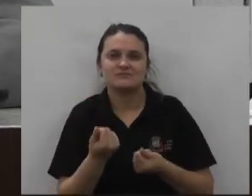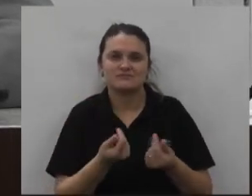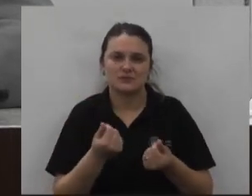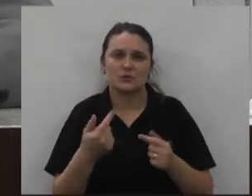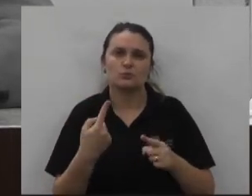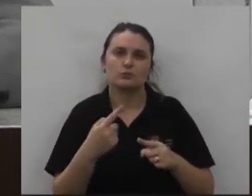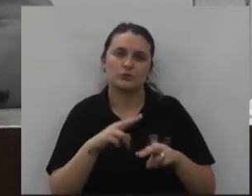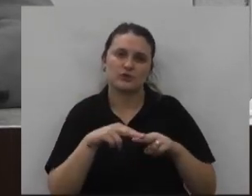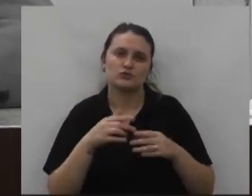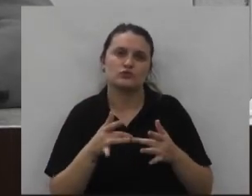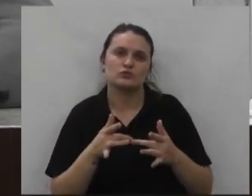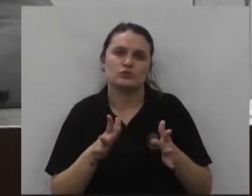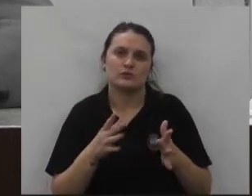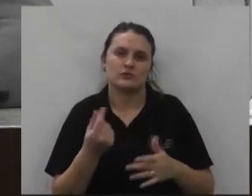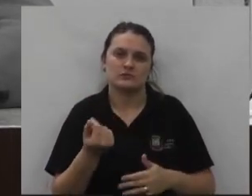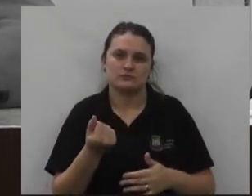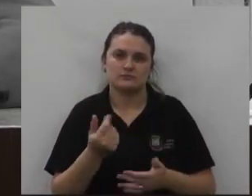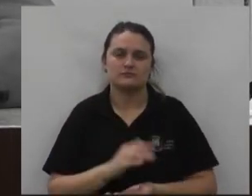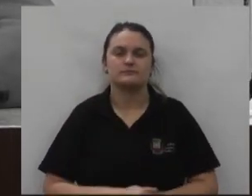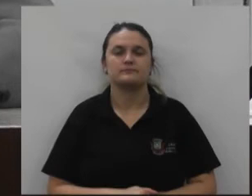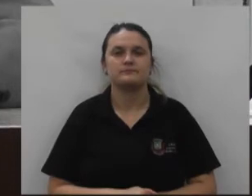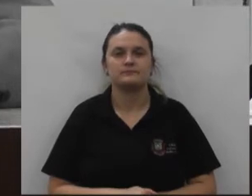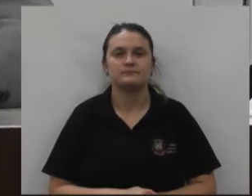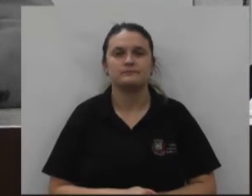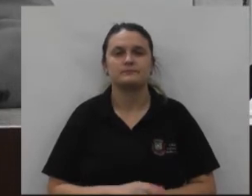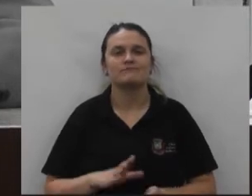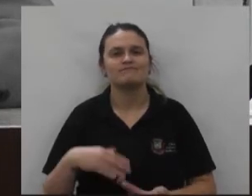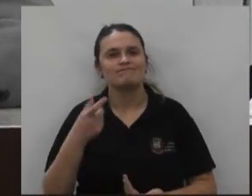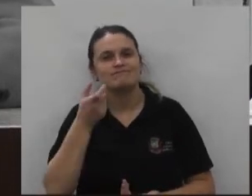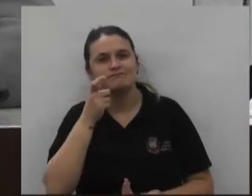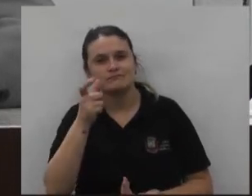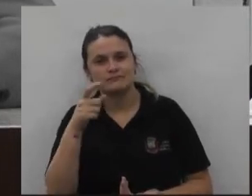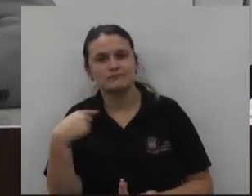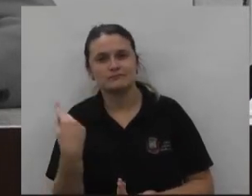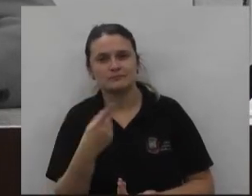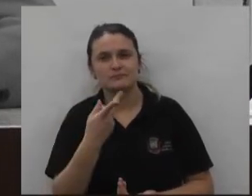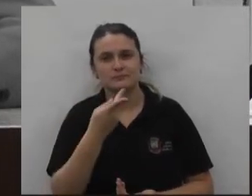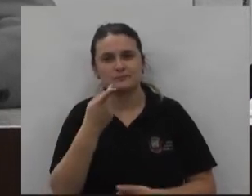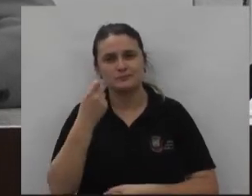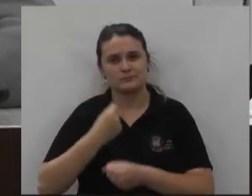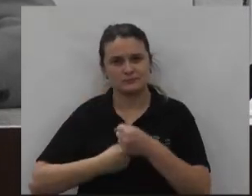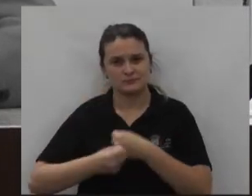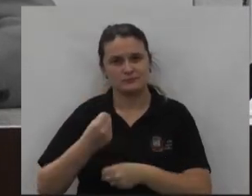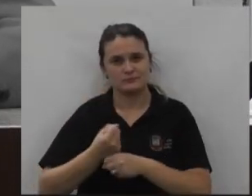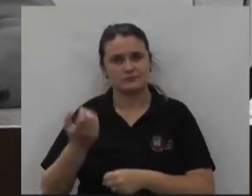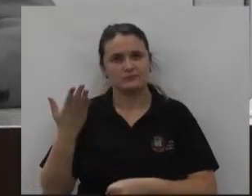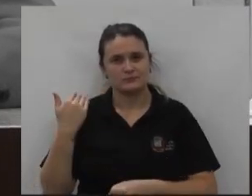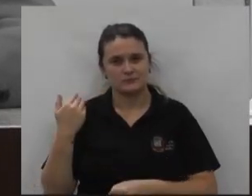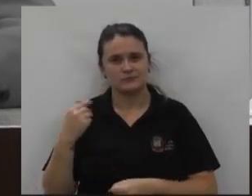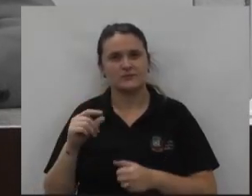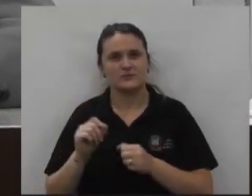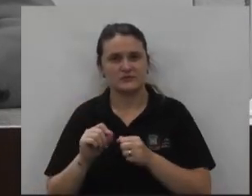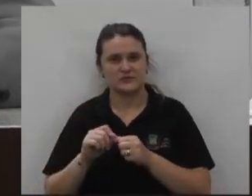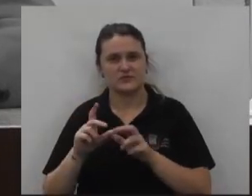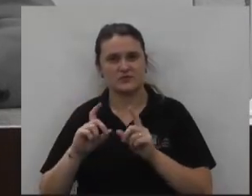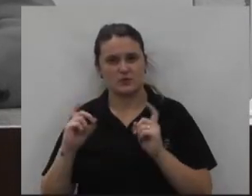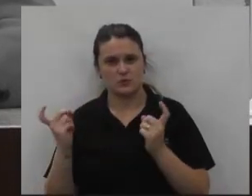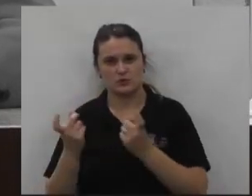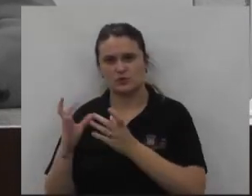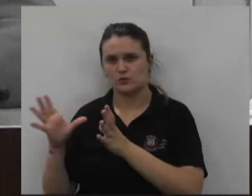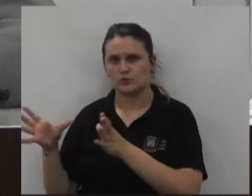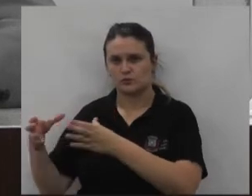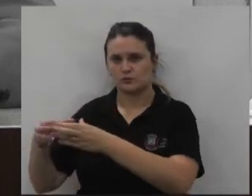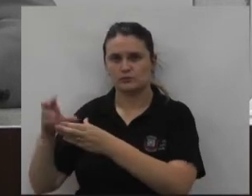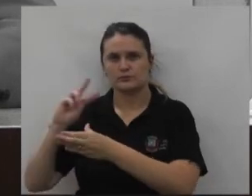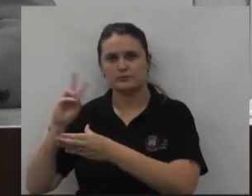sobra vamos dizer assim então é interessante nós falarmos que o ano passado nós em reunião com